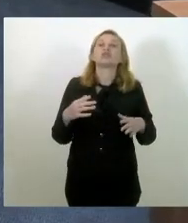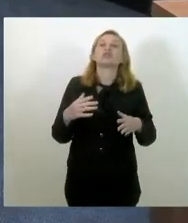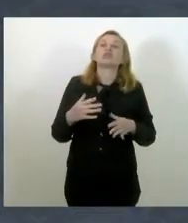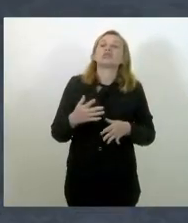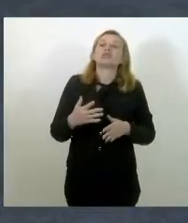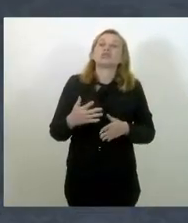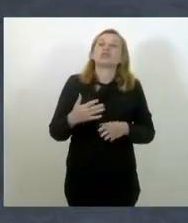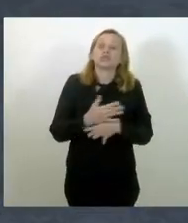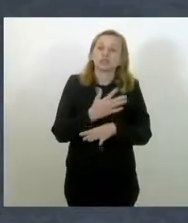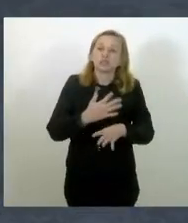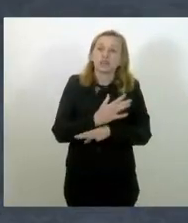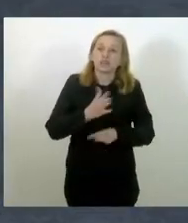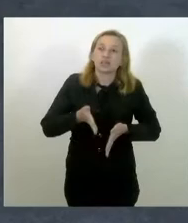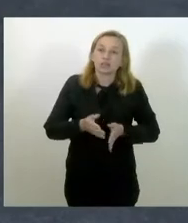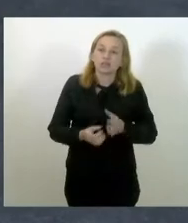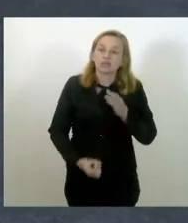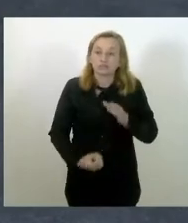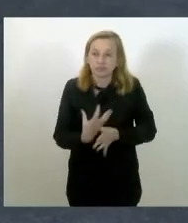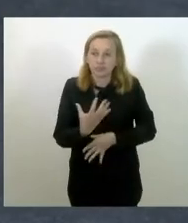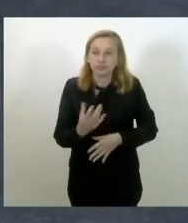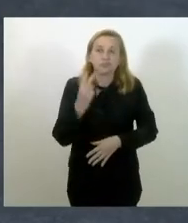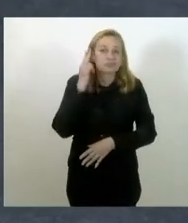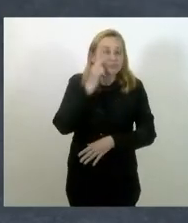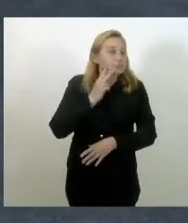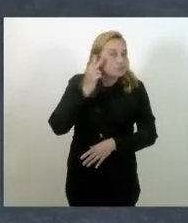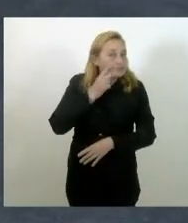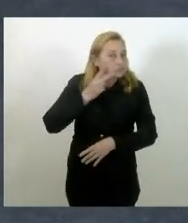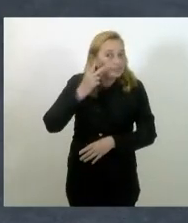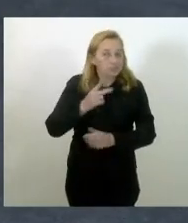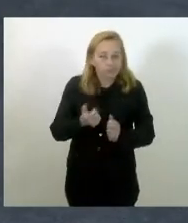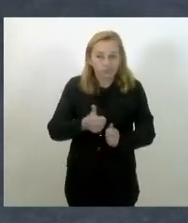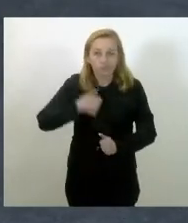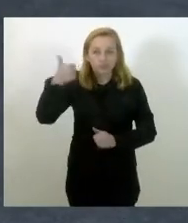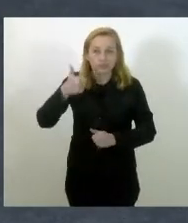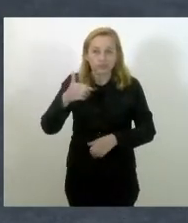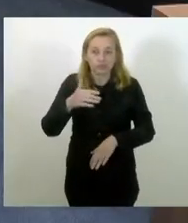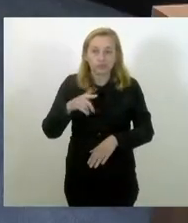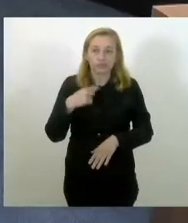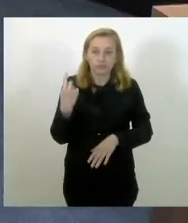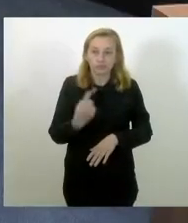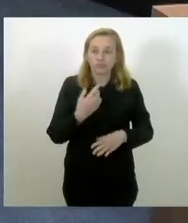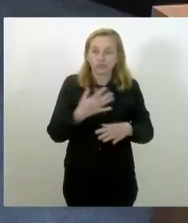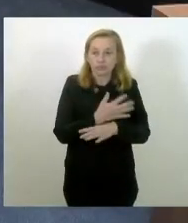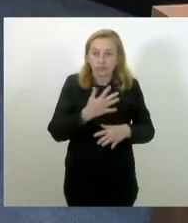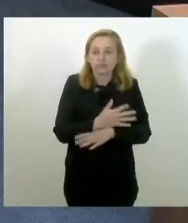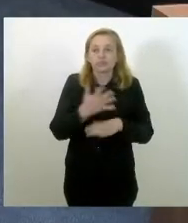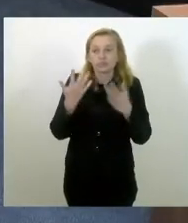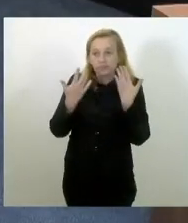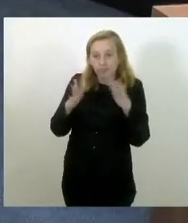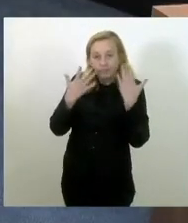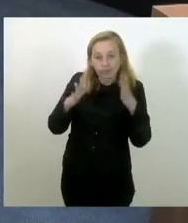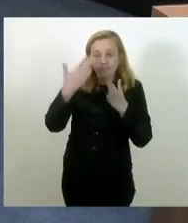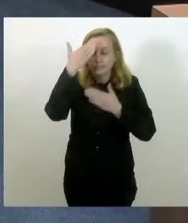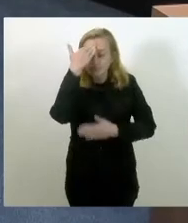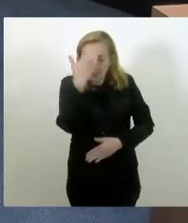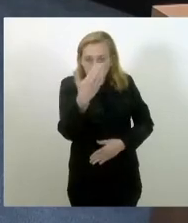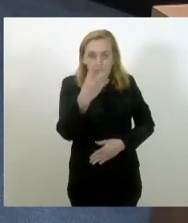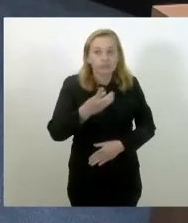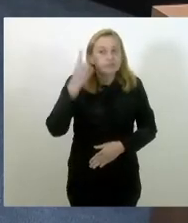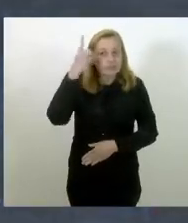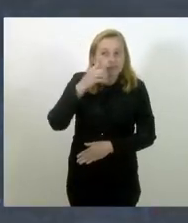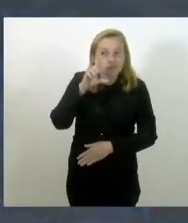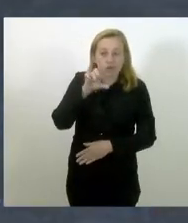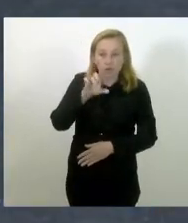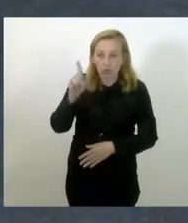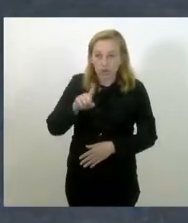vinho vai incrementar a presença de verdade na nossa região e assim eu parabenizo e agradeço ao deputado Luiz Martins